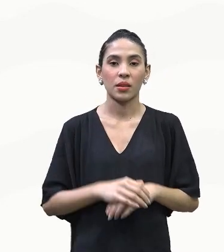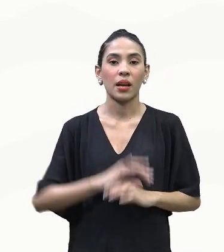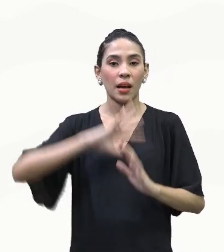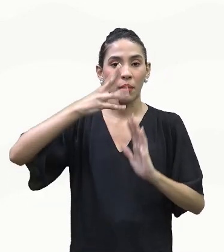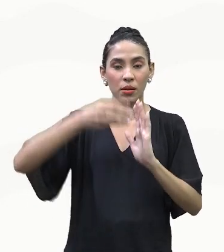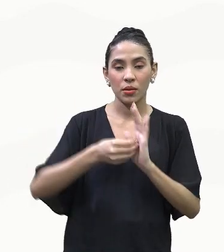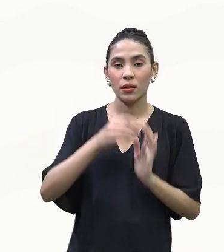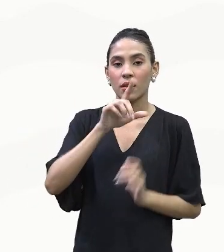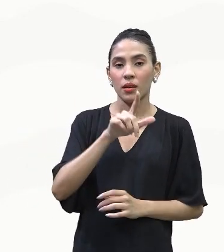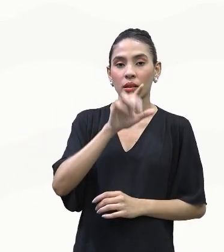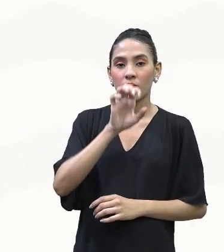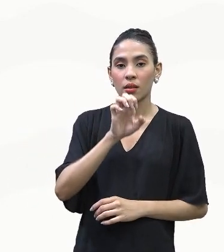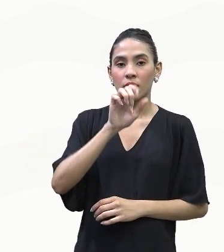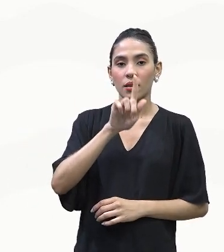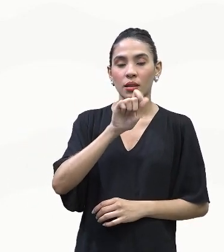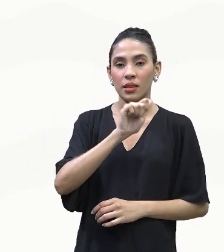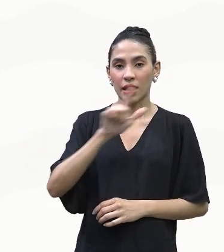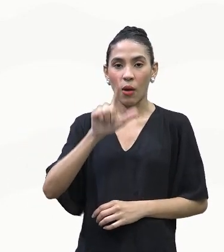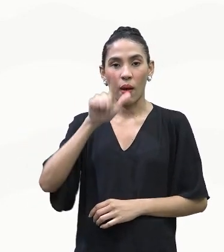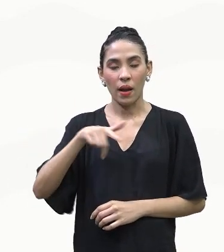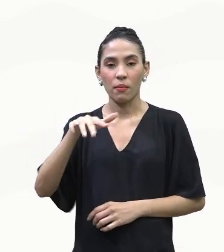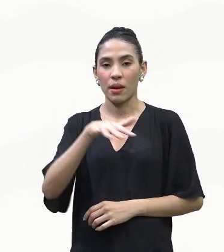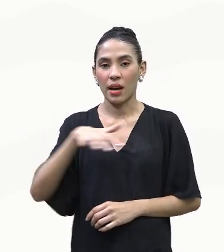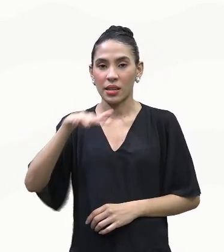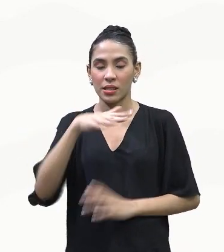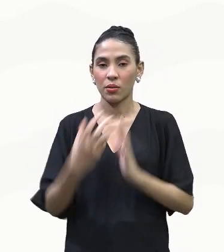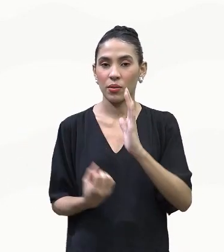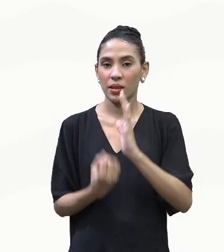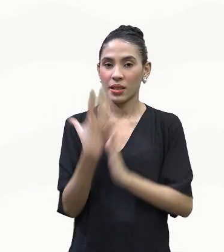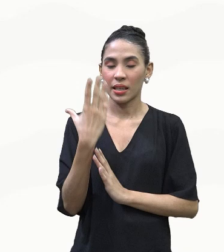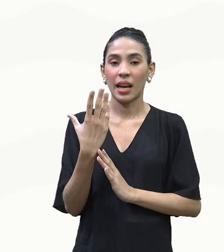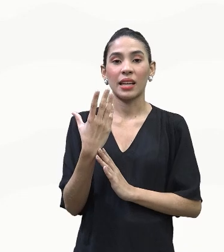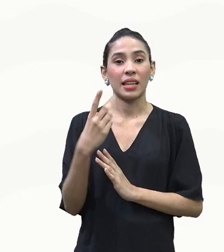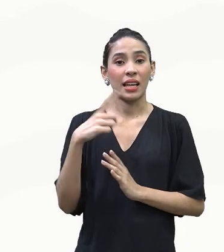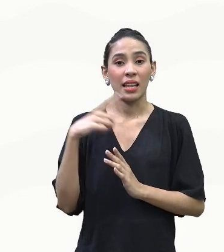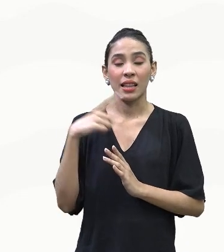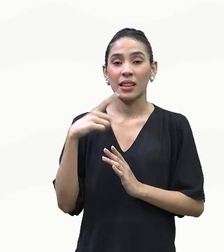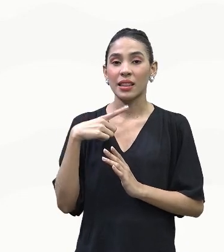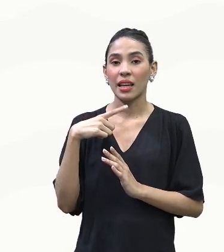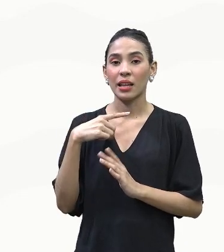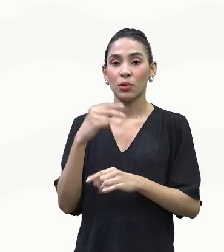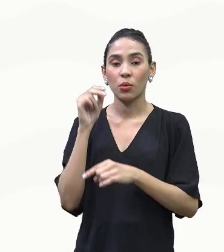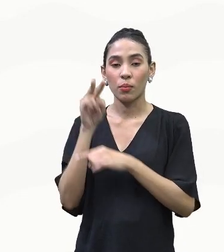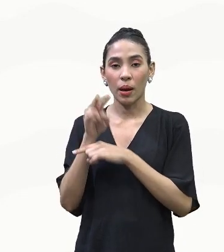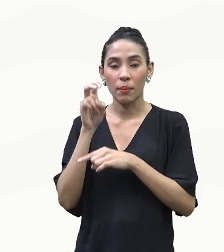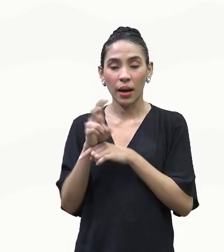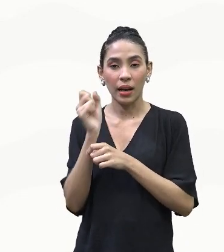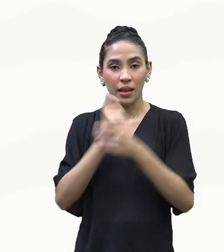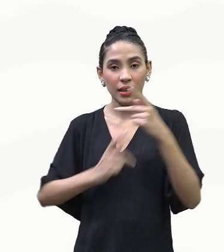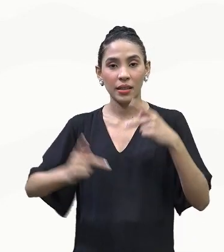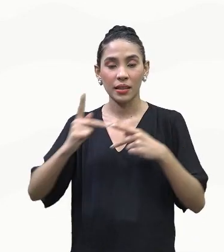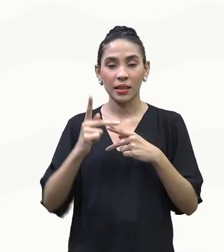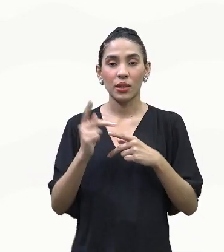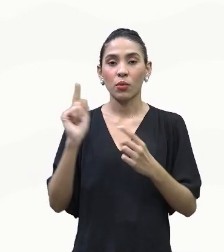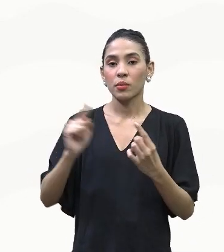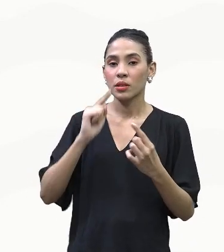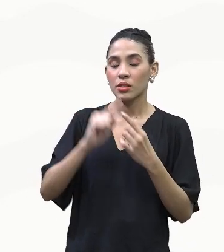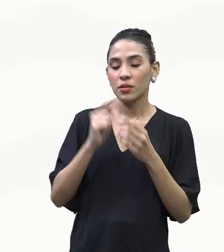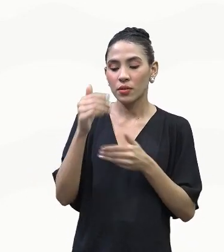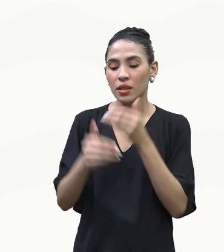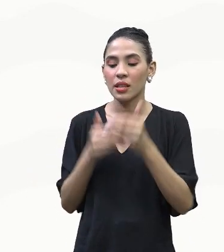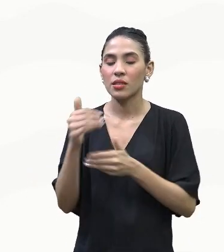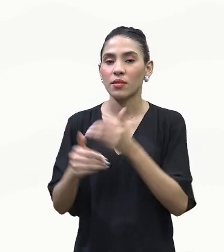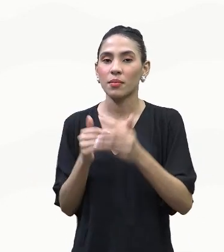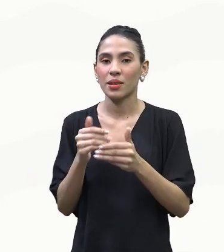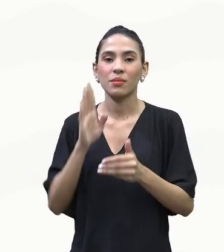Legal é uma região criada administrativamente para fazer com que houvesse o desenvolvimento, principalmente